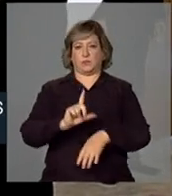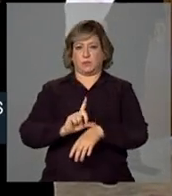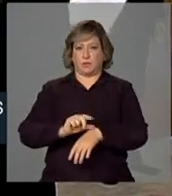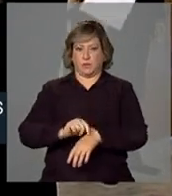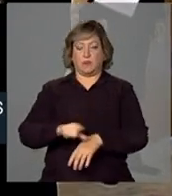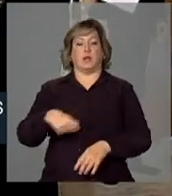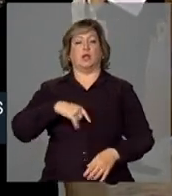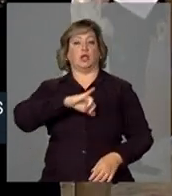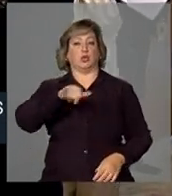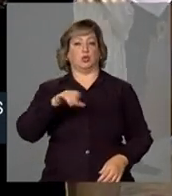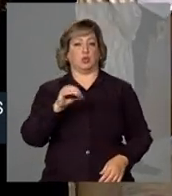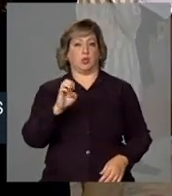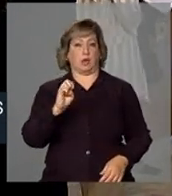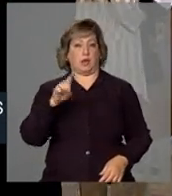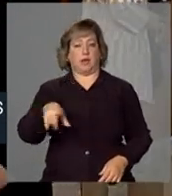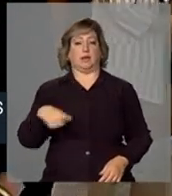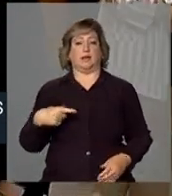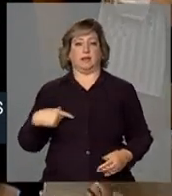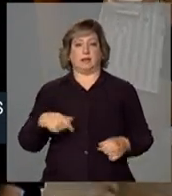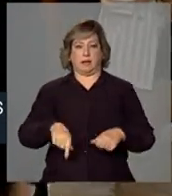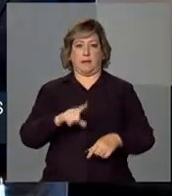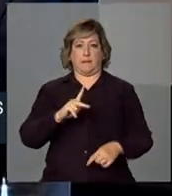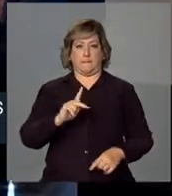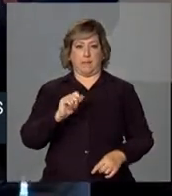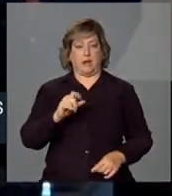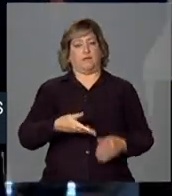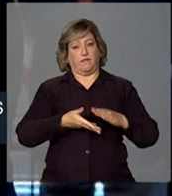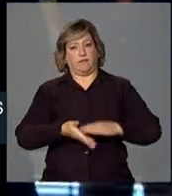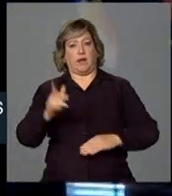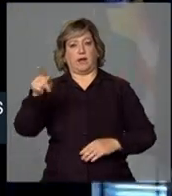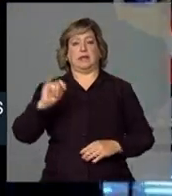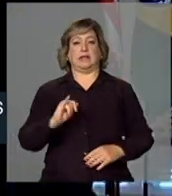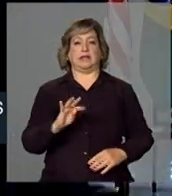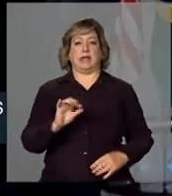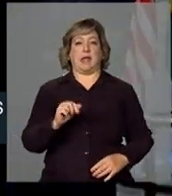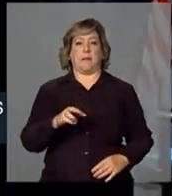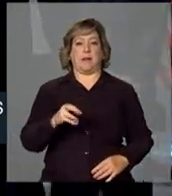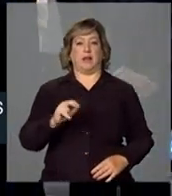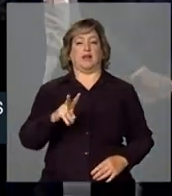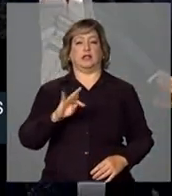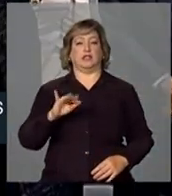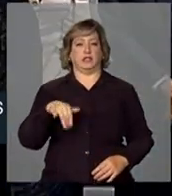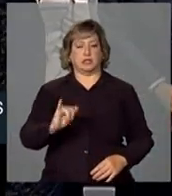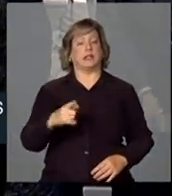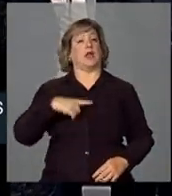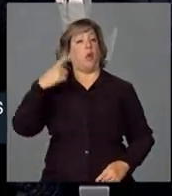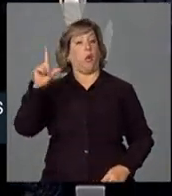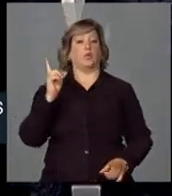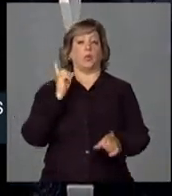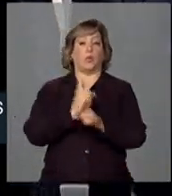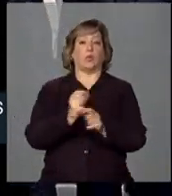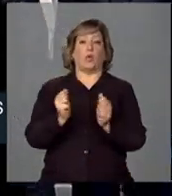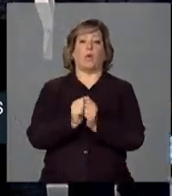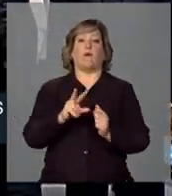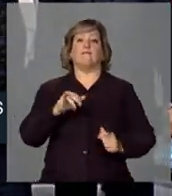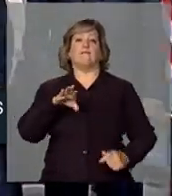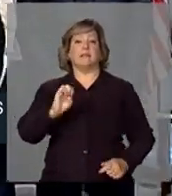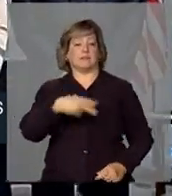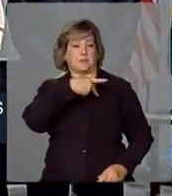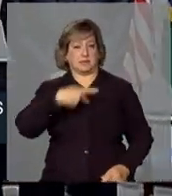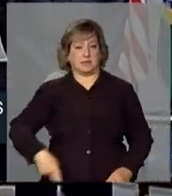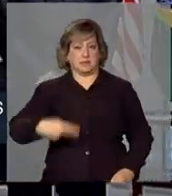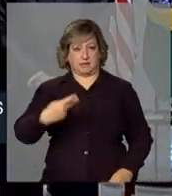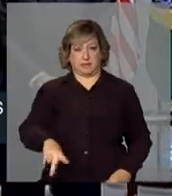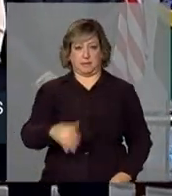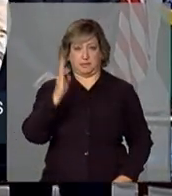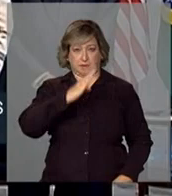Joe Biden sai aqui do Palácio do Planalto e segue para o Itamaraty, onde terá outro encontro com o vice-presidente Michel Temer,